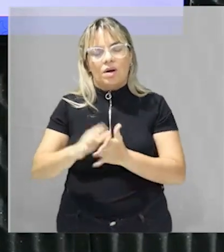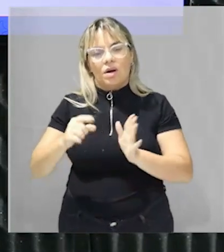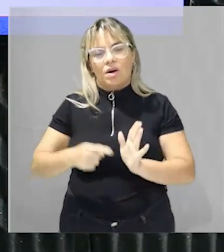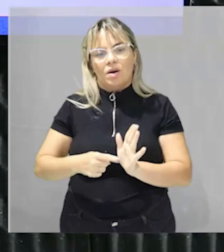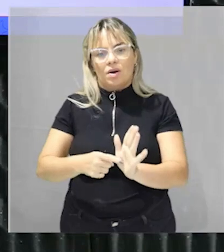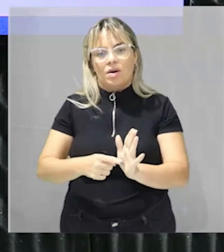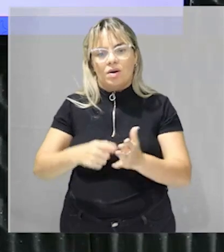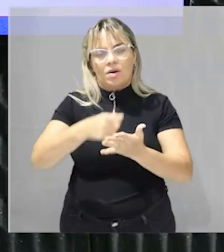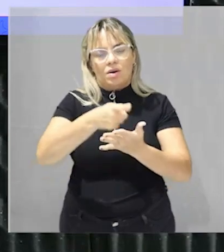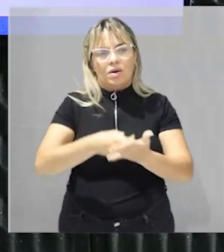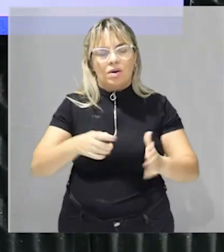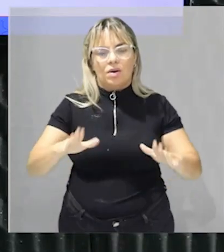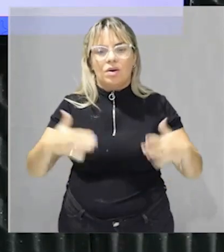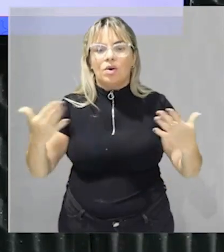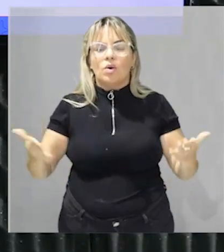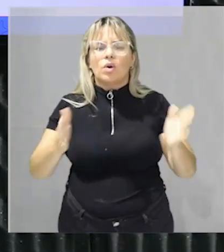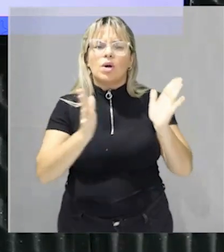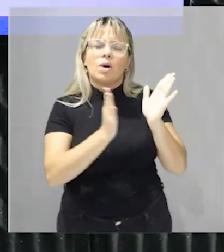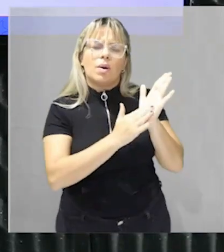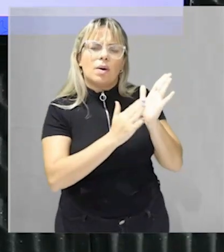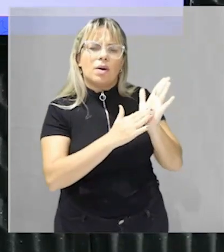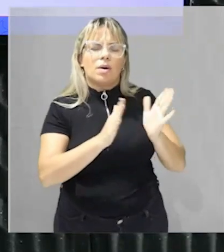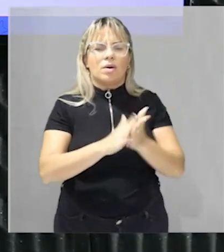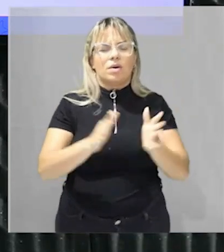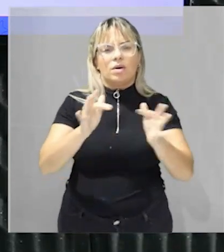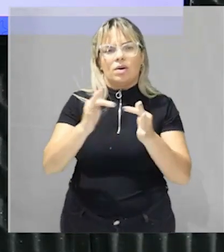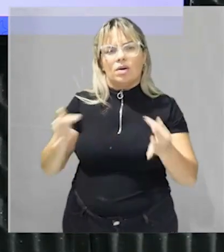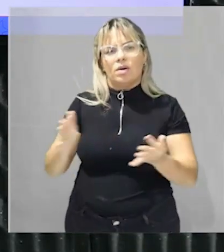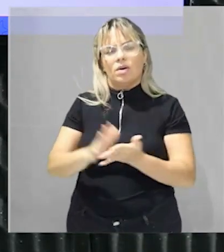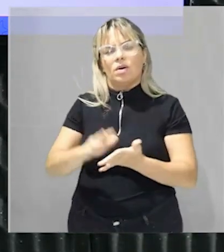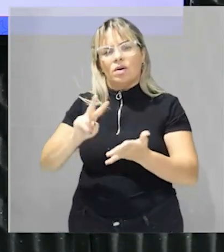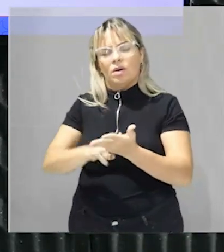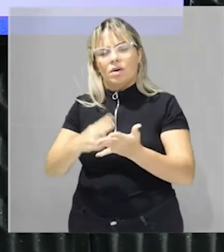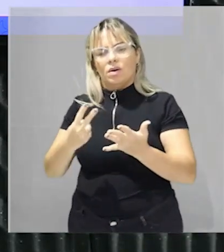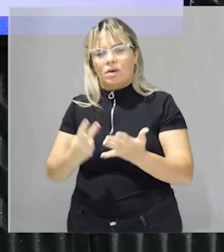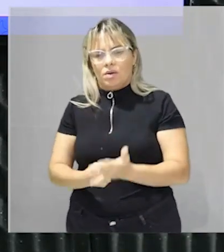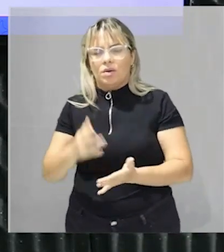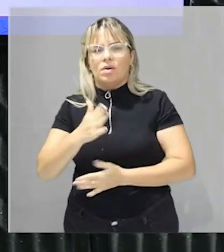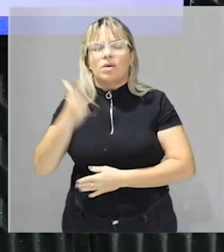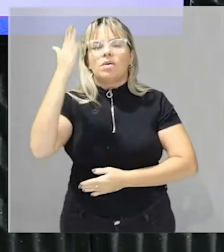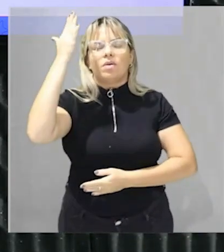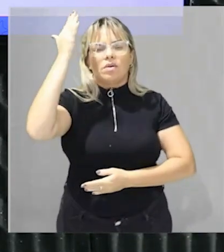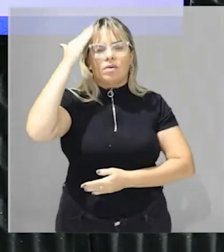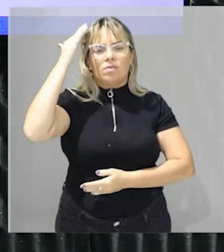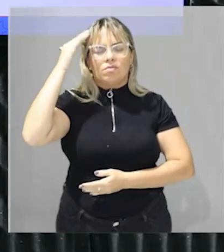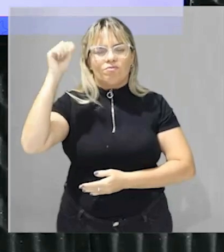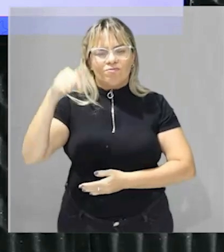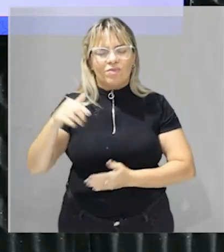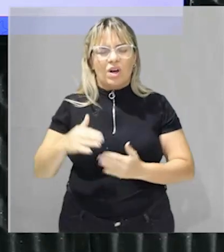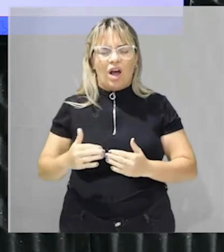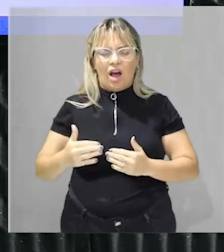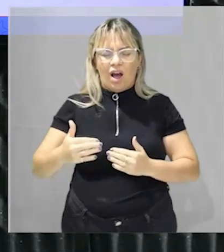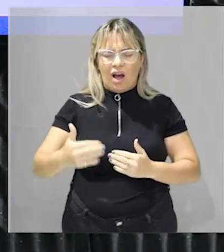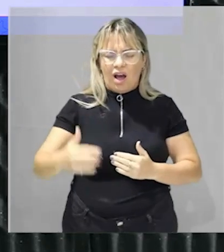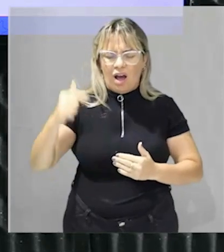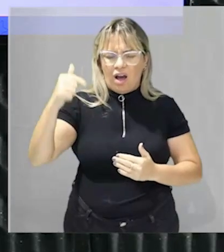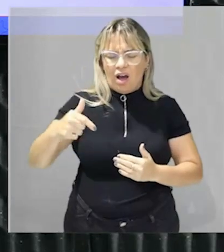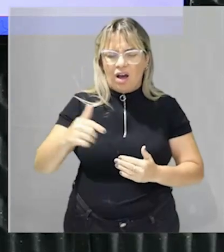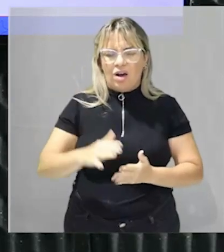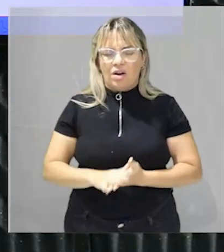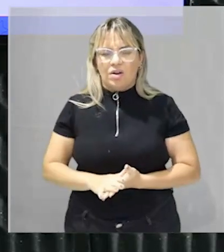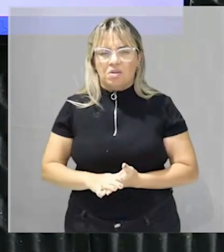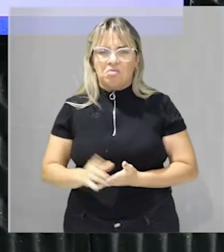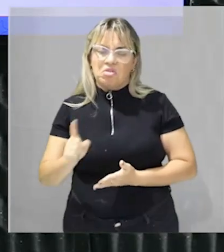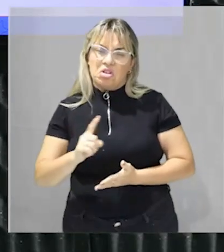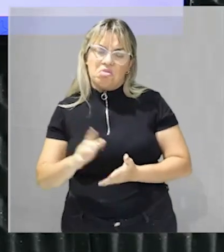traduz de maneira bem simples outra questão que se tu tiver o entendimento sobre esse processo tu consegue responder sem precisar do